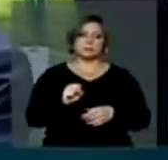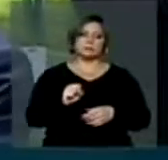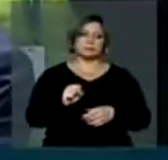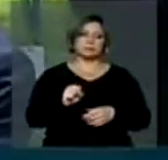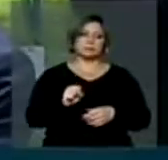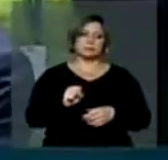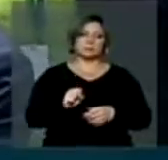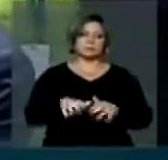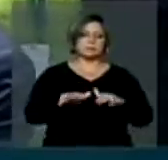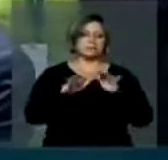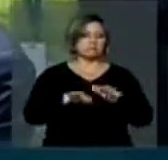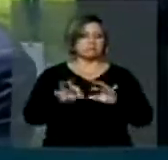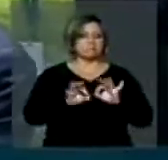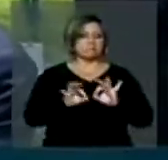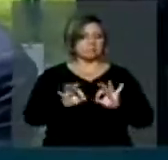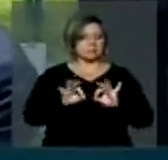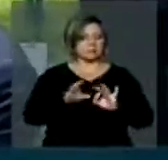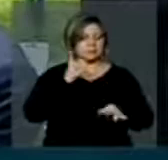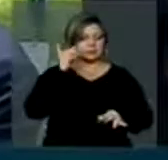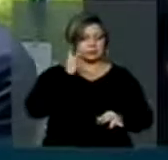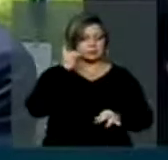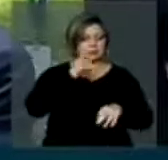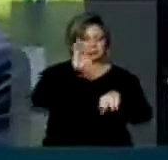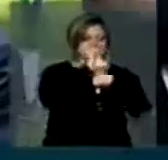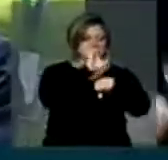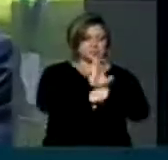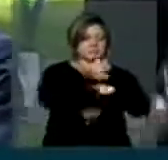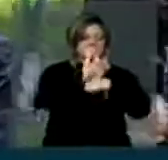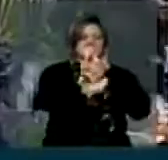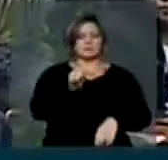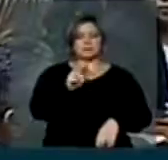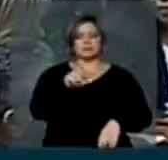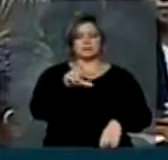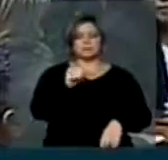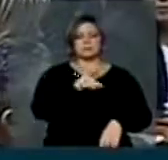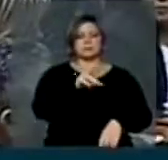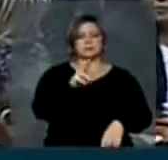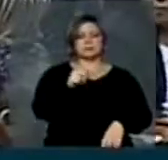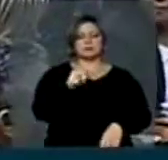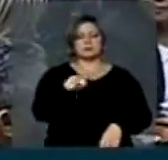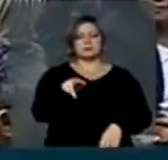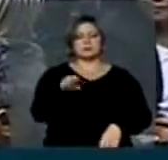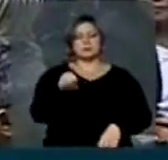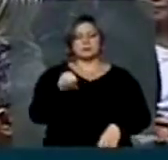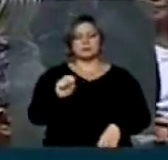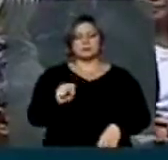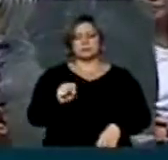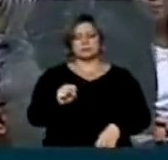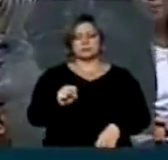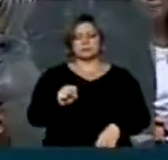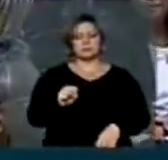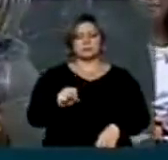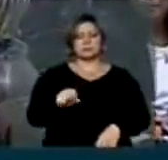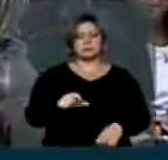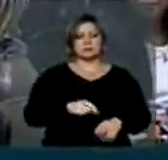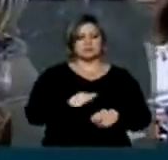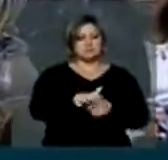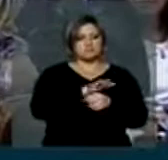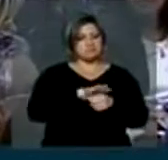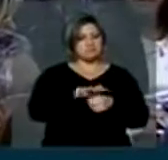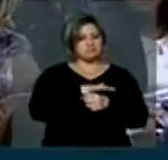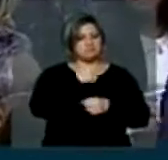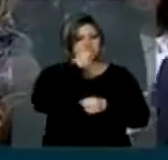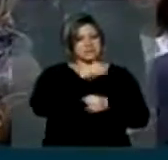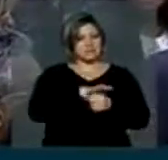Numa plenária coordenada pelo deputado estadual Paulo Ramos, nosso companheiro do PSOL, cheia, repleta